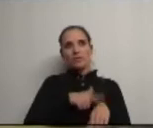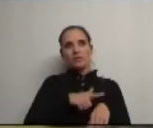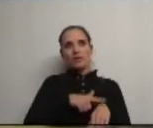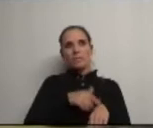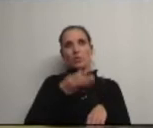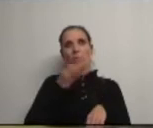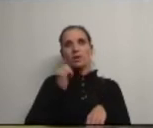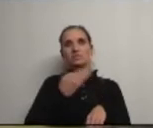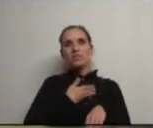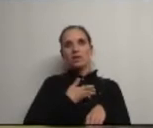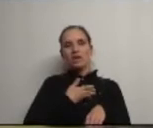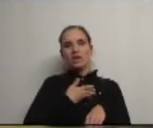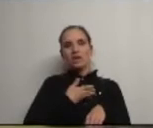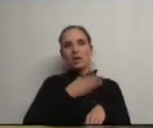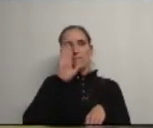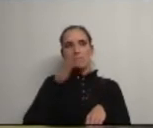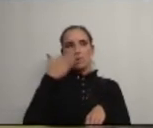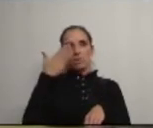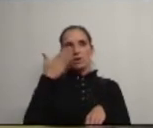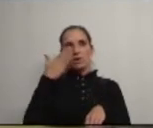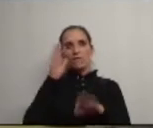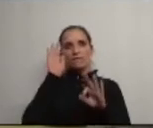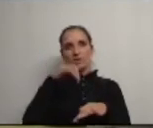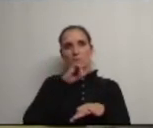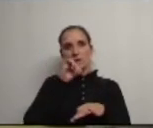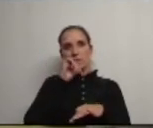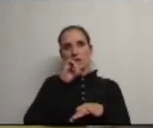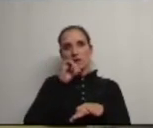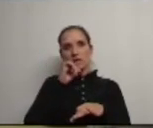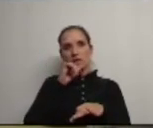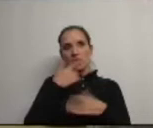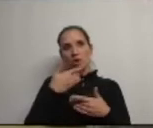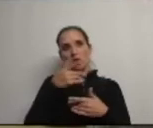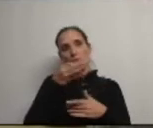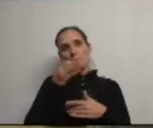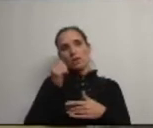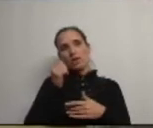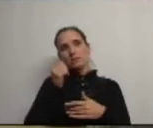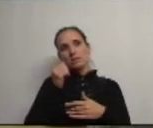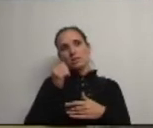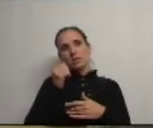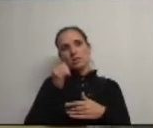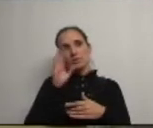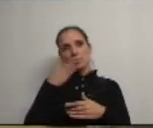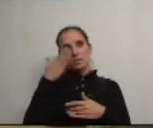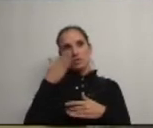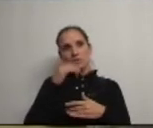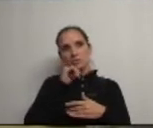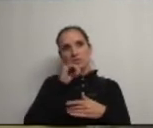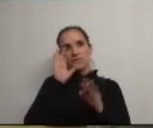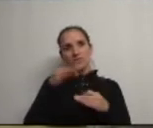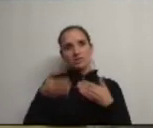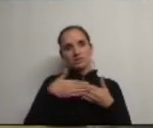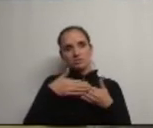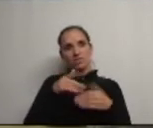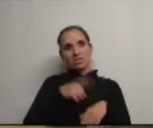PSD é que a primeira intervenção não esgotou o tempo e o que aconteceu agora com a bancada do PS a primeira intervenção esgotou o tempo